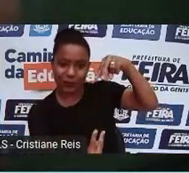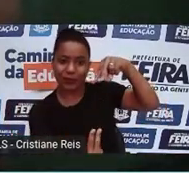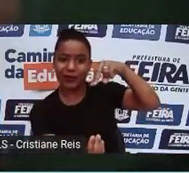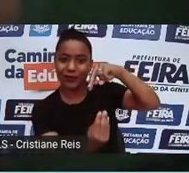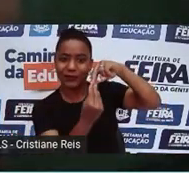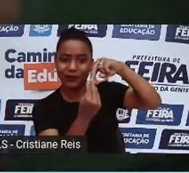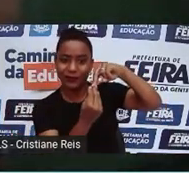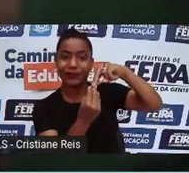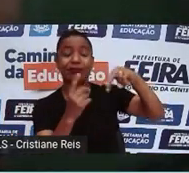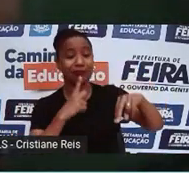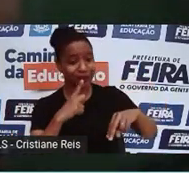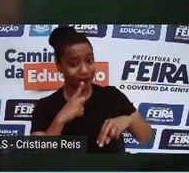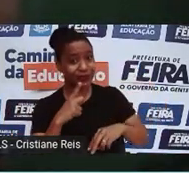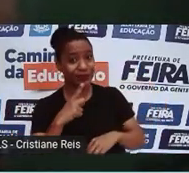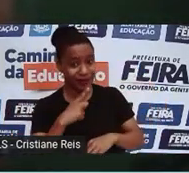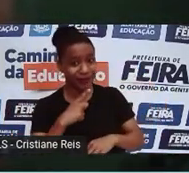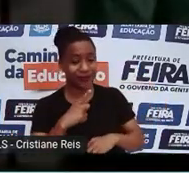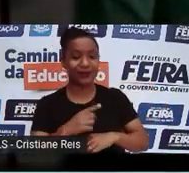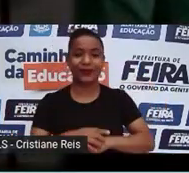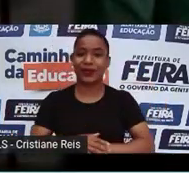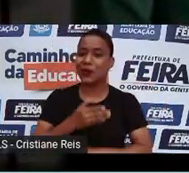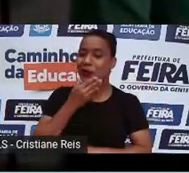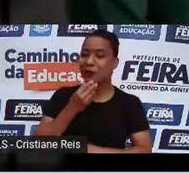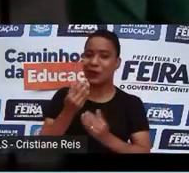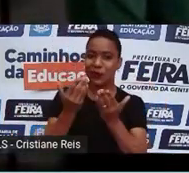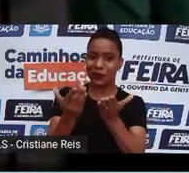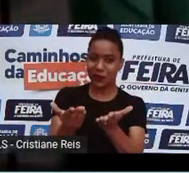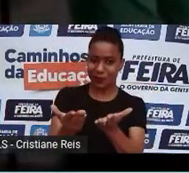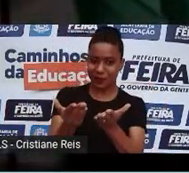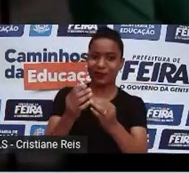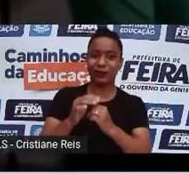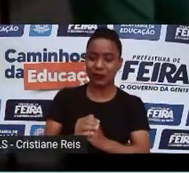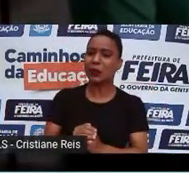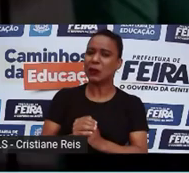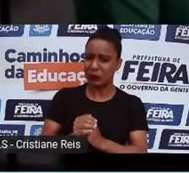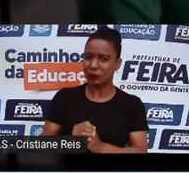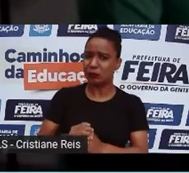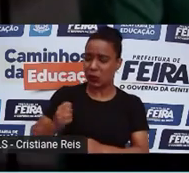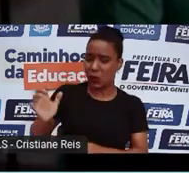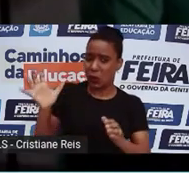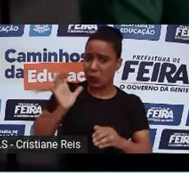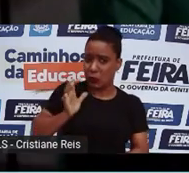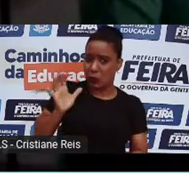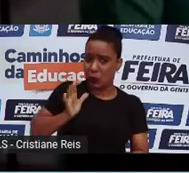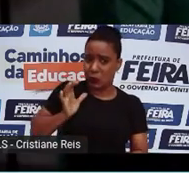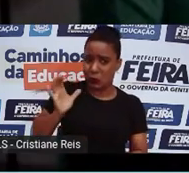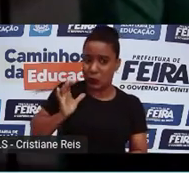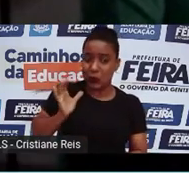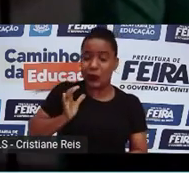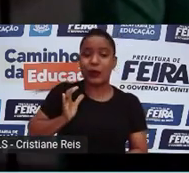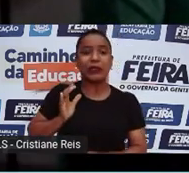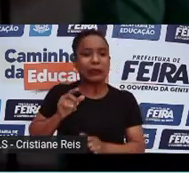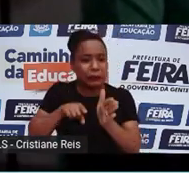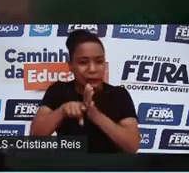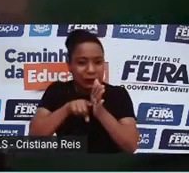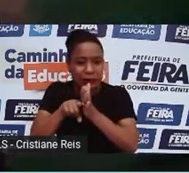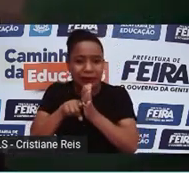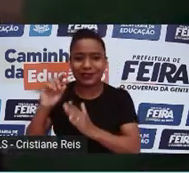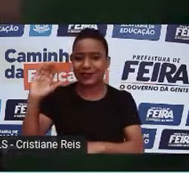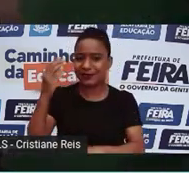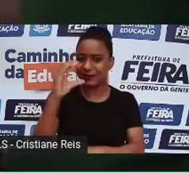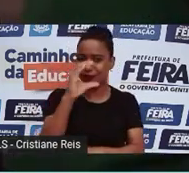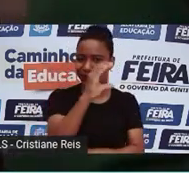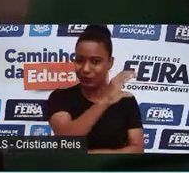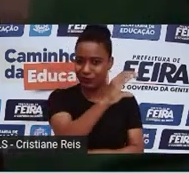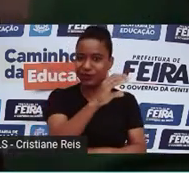Entram na história Ben Lam, bilionário do setor de inteligência artificial e uma boa grana. 15 milhões